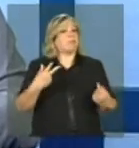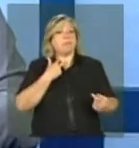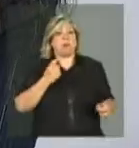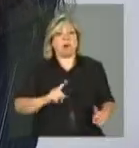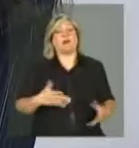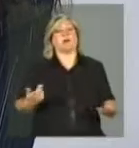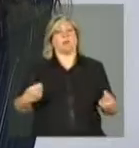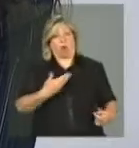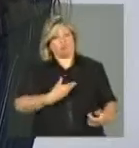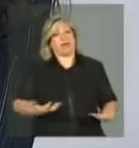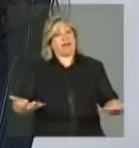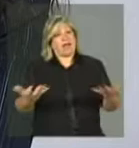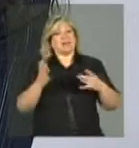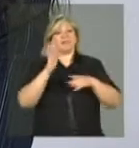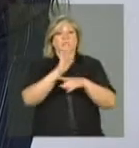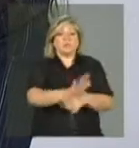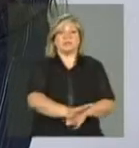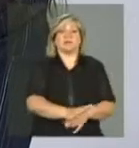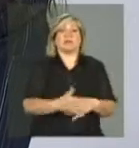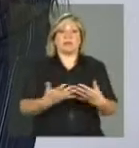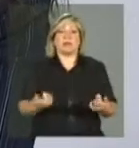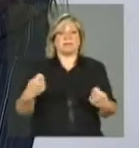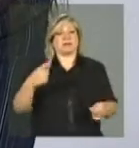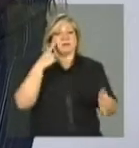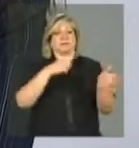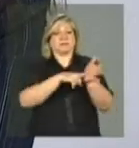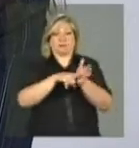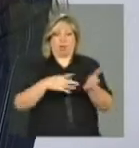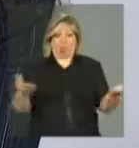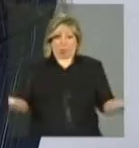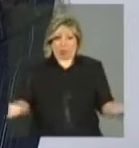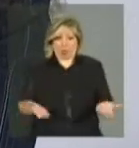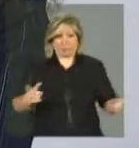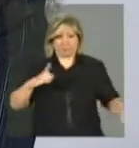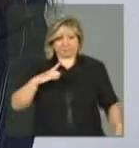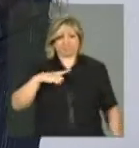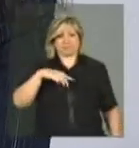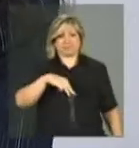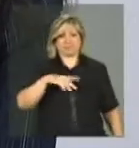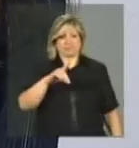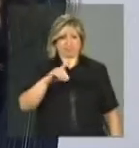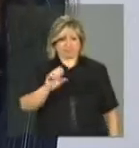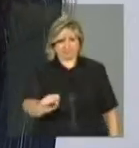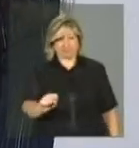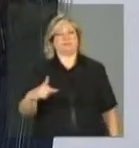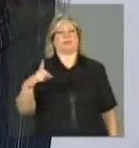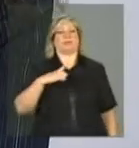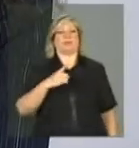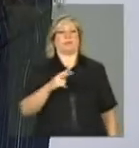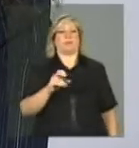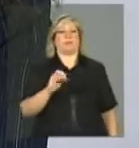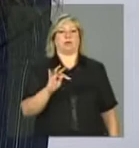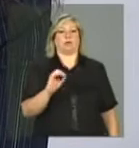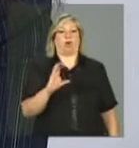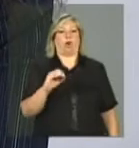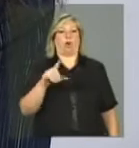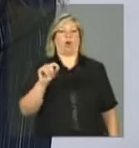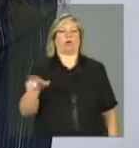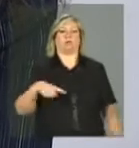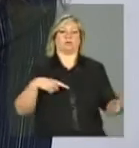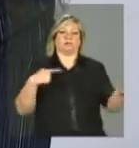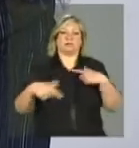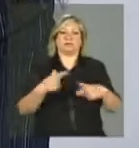Então, isso a gente tem hoje no MDS, a gente fez em conjunto, que o Protocolo de Gestão Integrada de Benefícios e